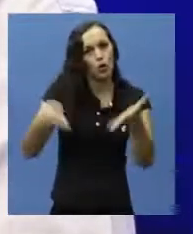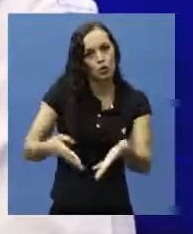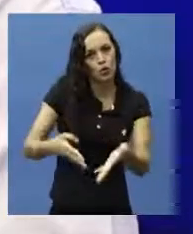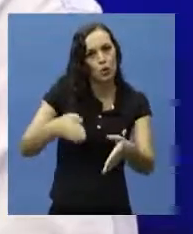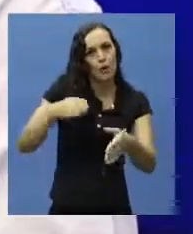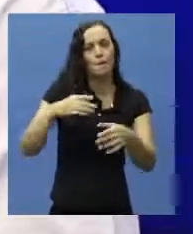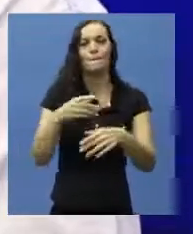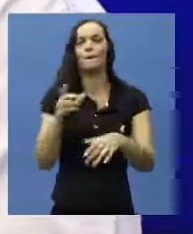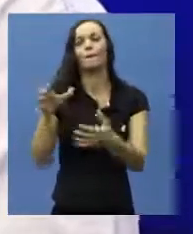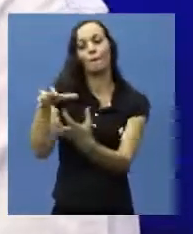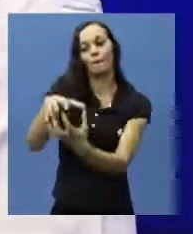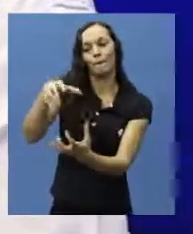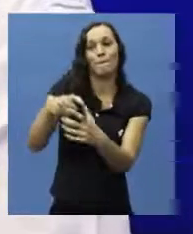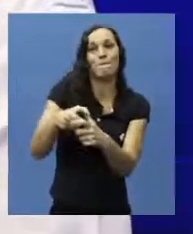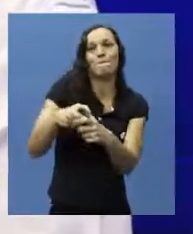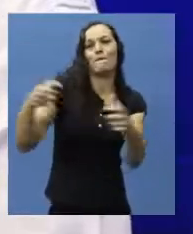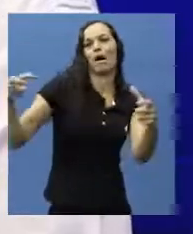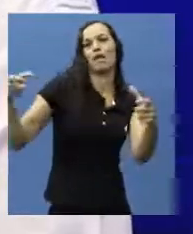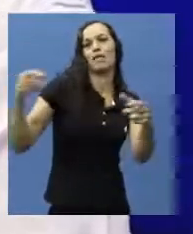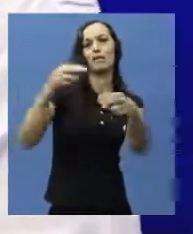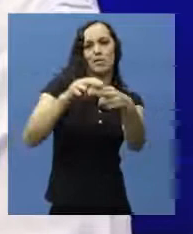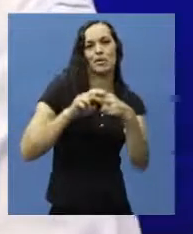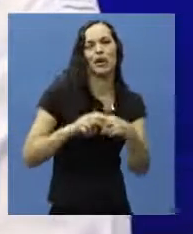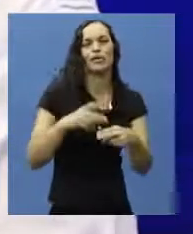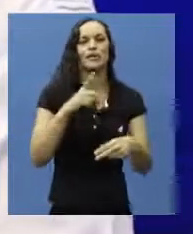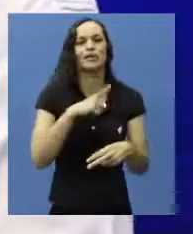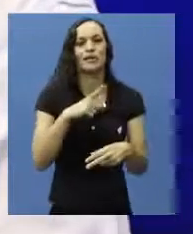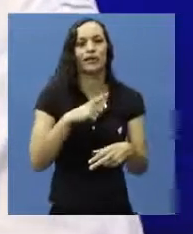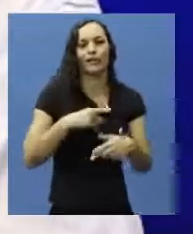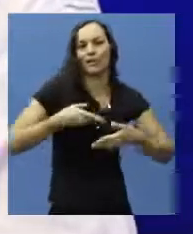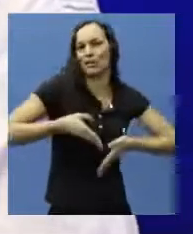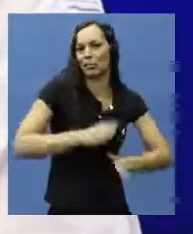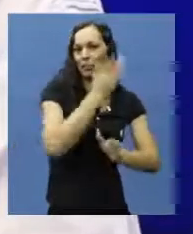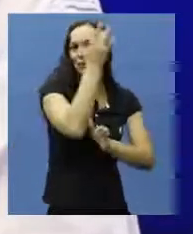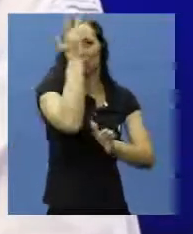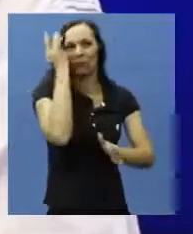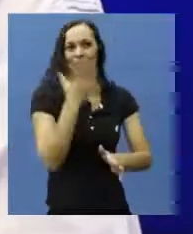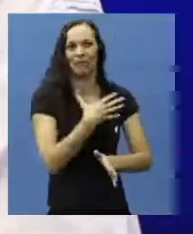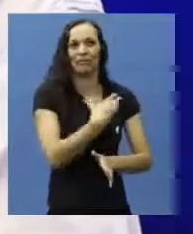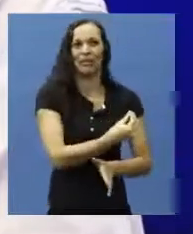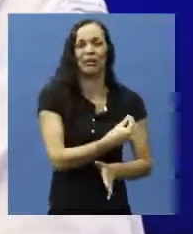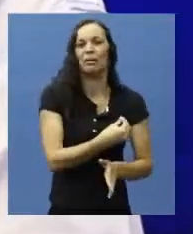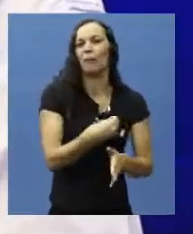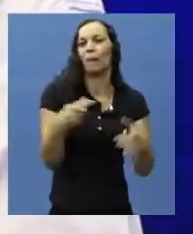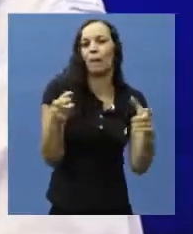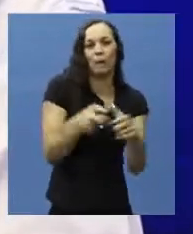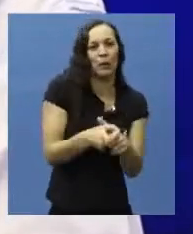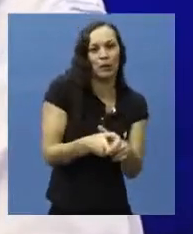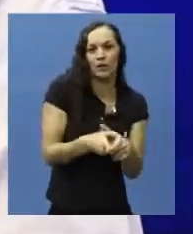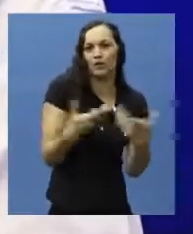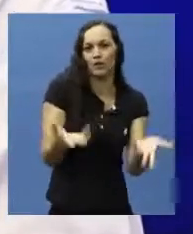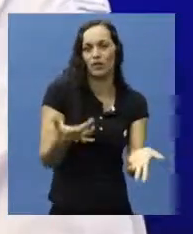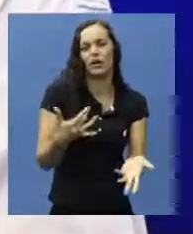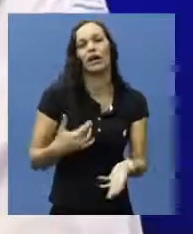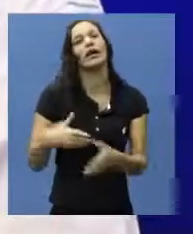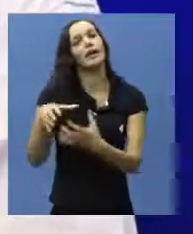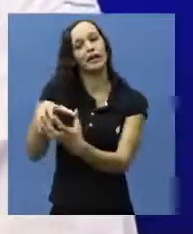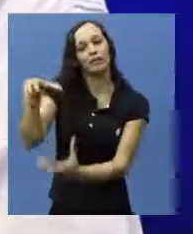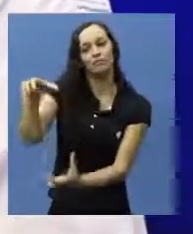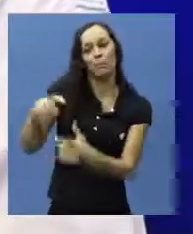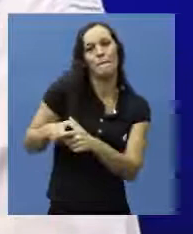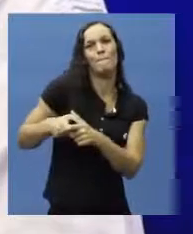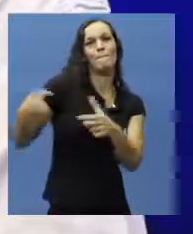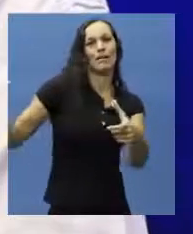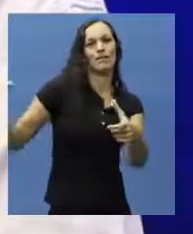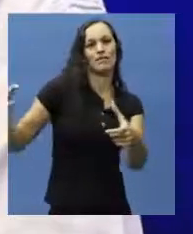A clientela hoje maior é idoso. Justamente por isso, porque diminuiu a fecundidade, o número de filhos no casal diminuiu, e o número